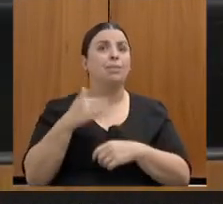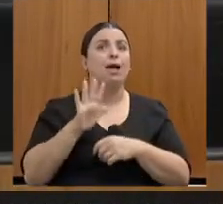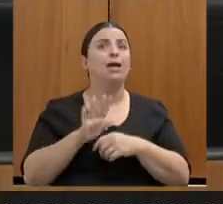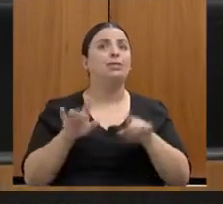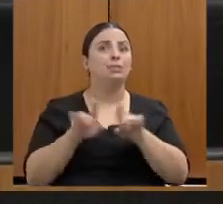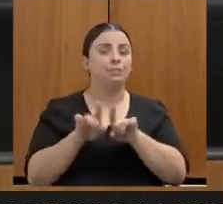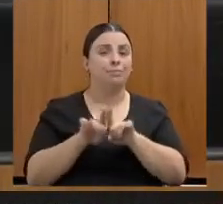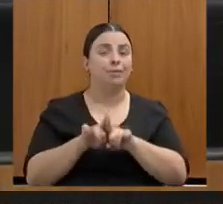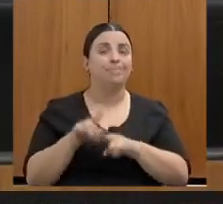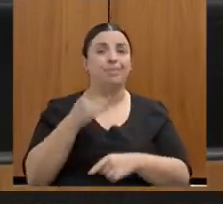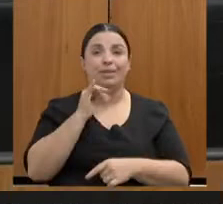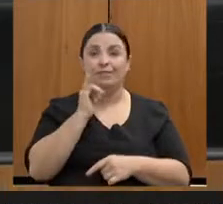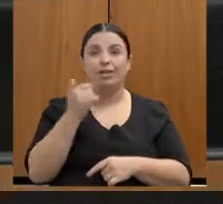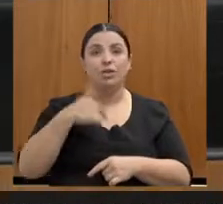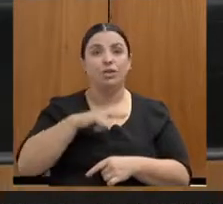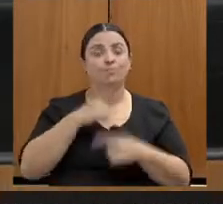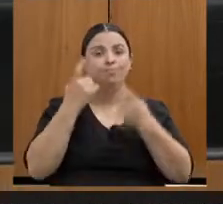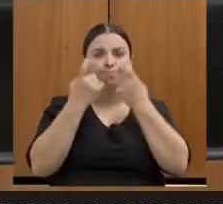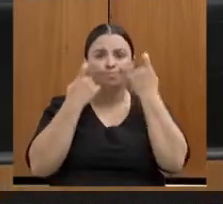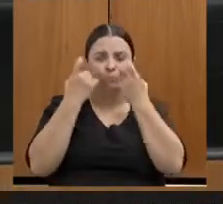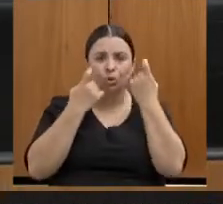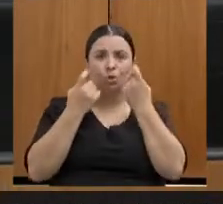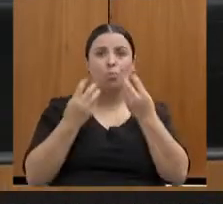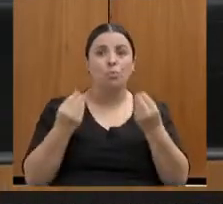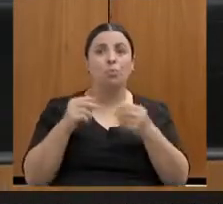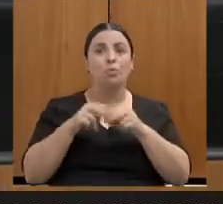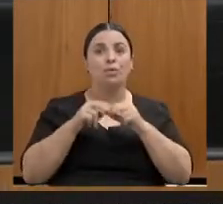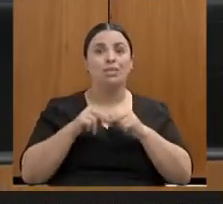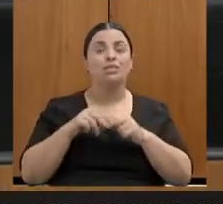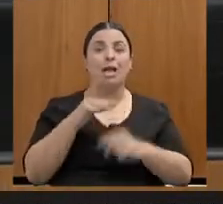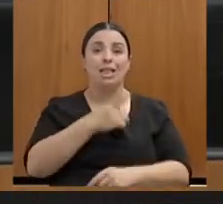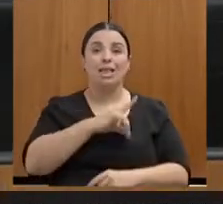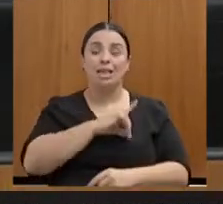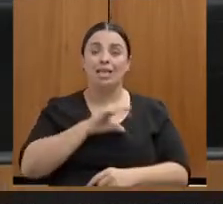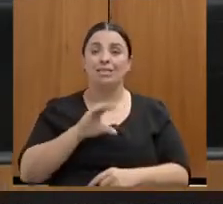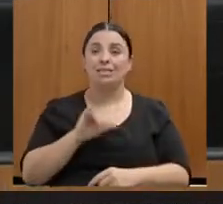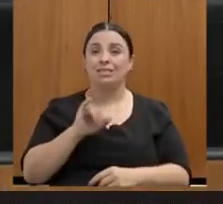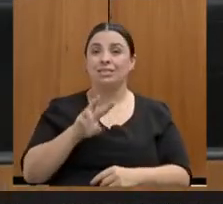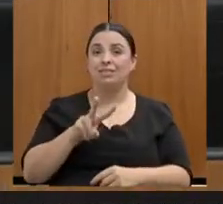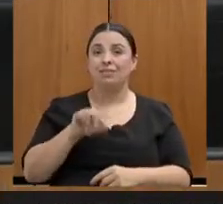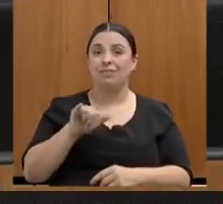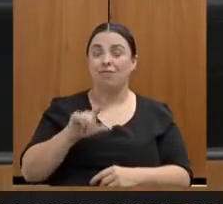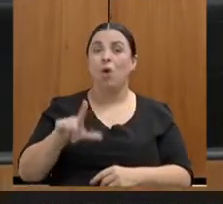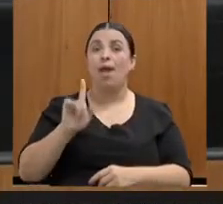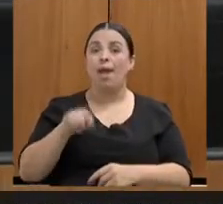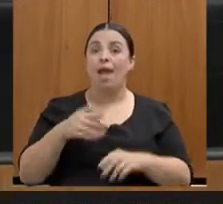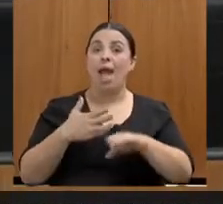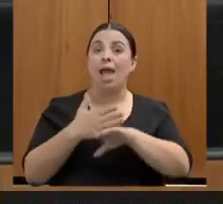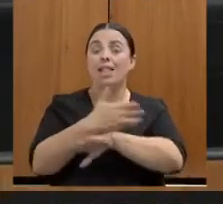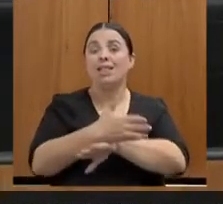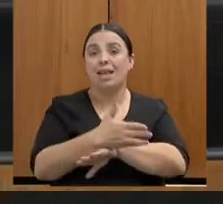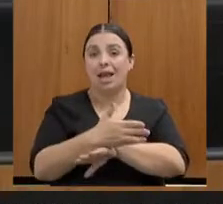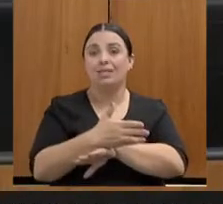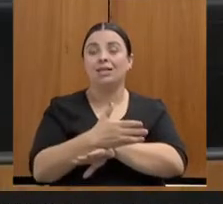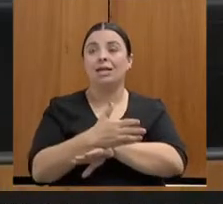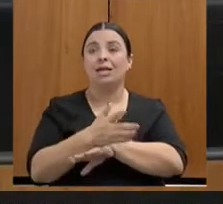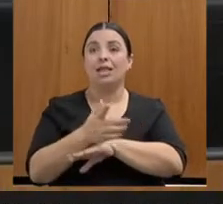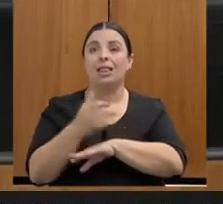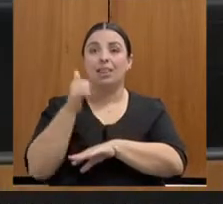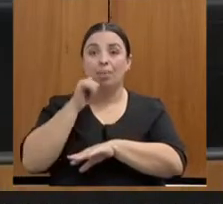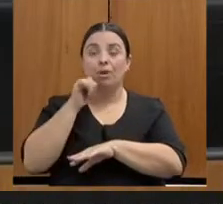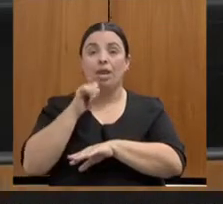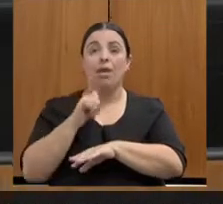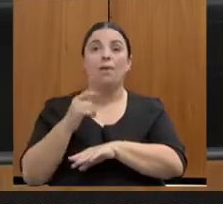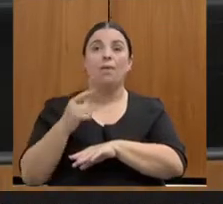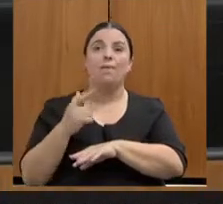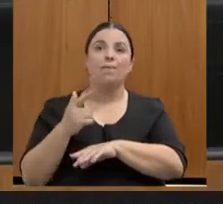a delegacia civil é uma porta de entrada, é um acesso a essas mulheres para vários outros serviços, como a Casa da Mulher Mineira vem